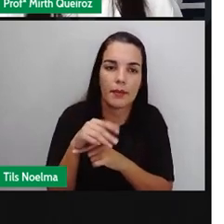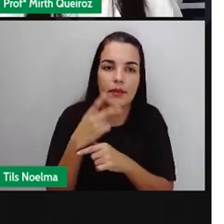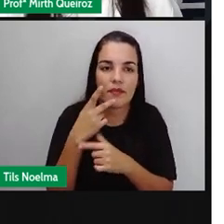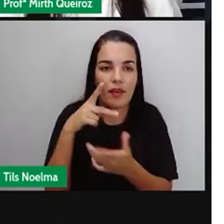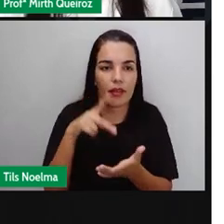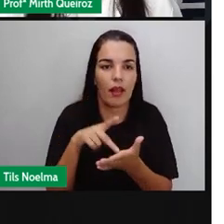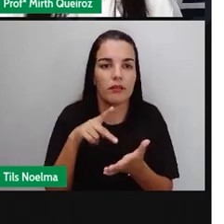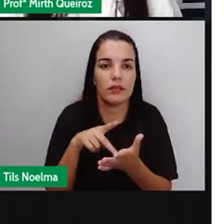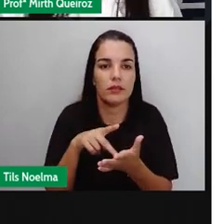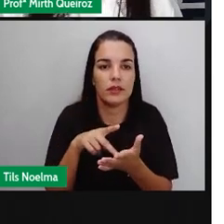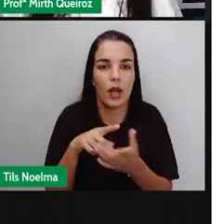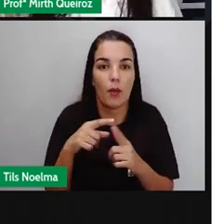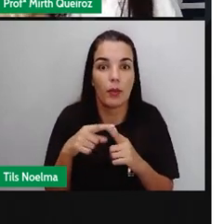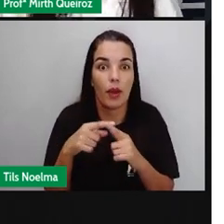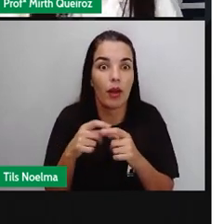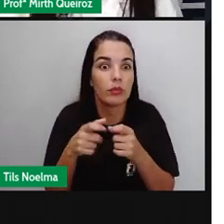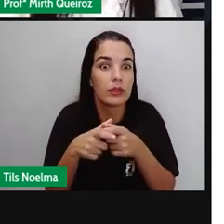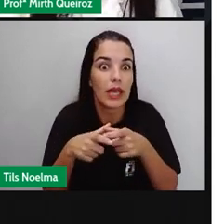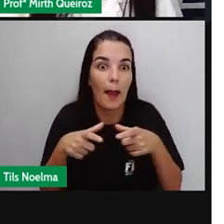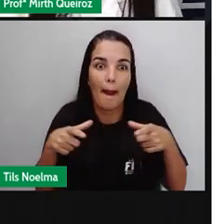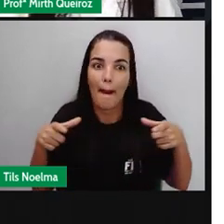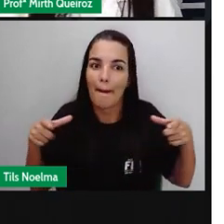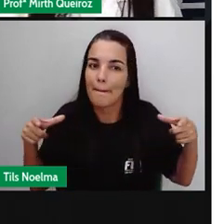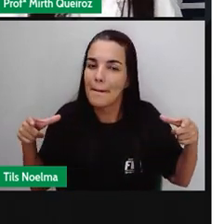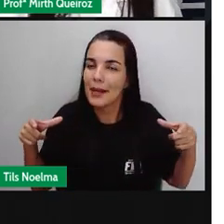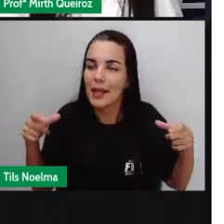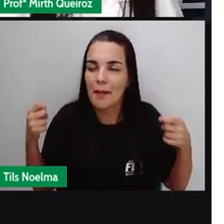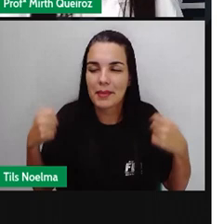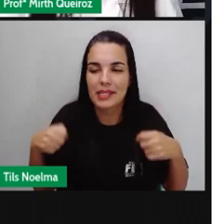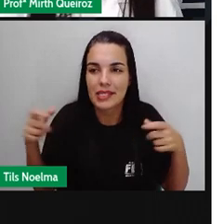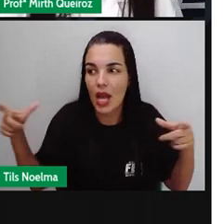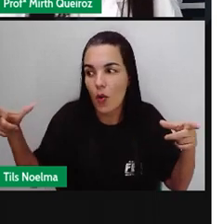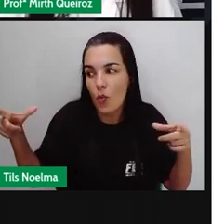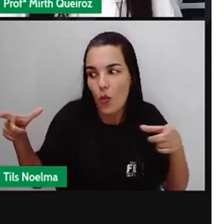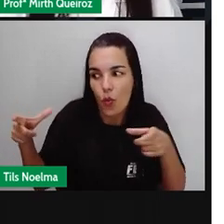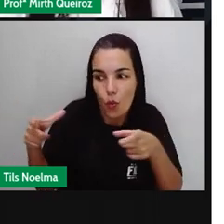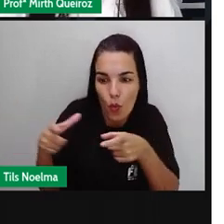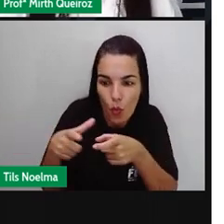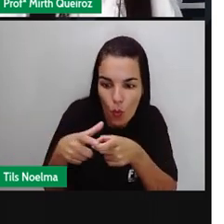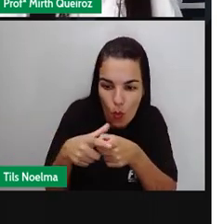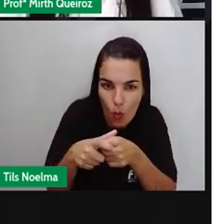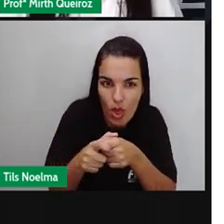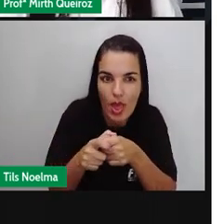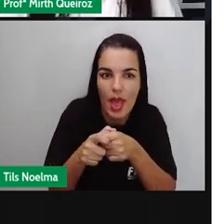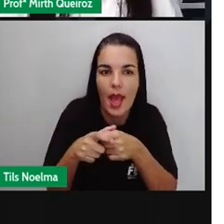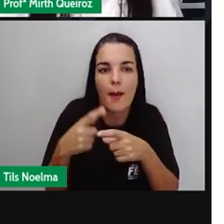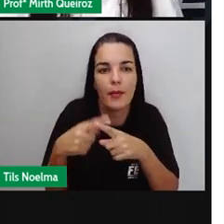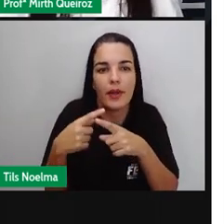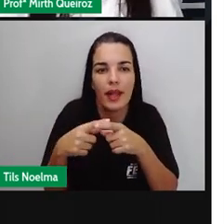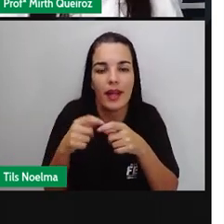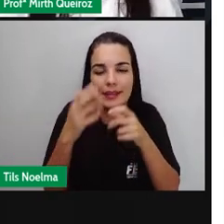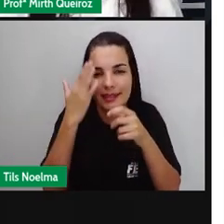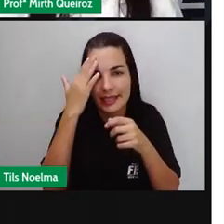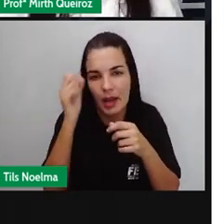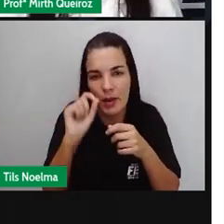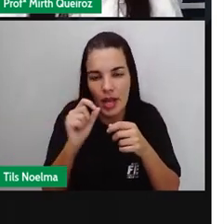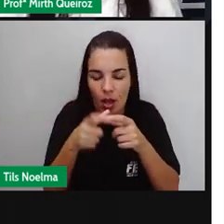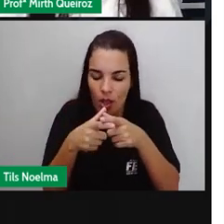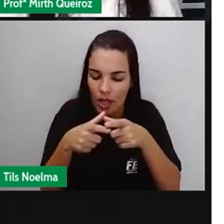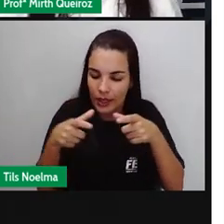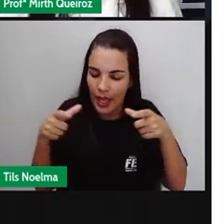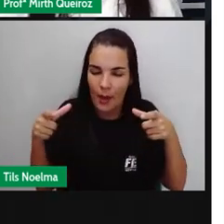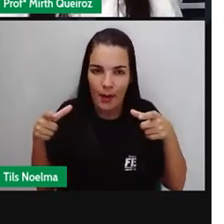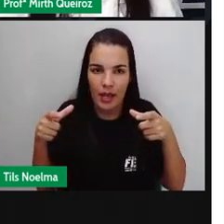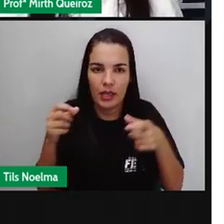real. Porque o tamanho real, ele é reduzido aí para poder formar o mapa. E aí, cada centímetro do